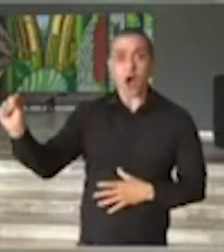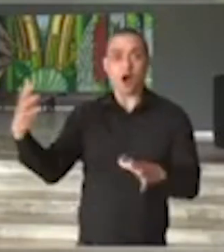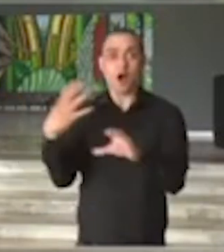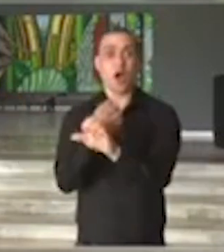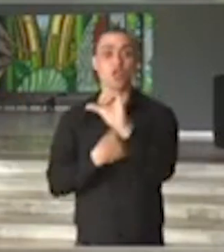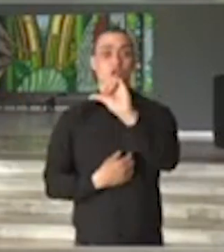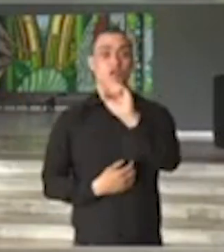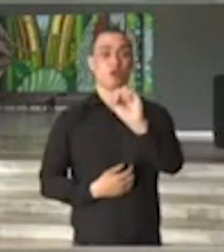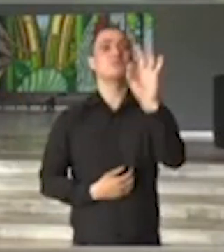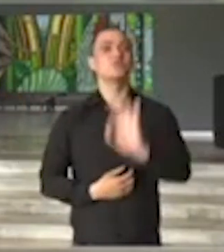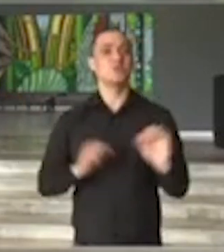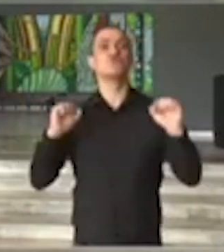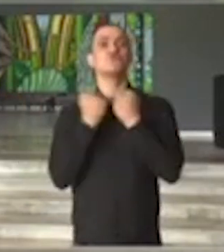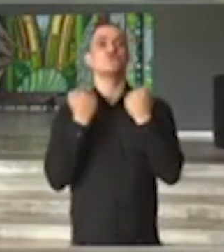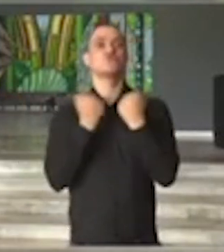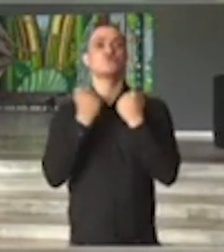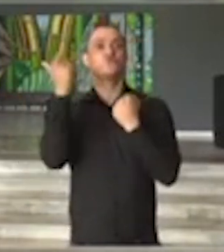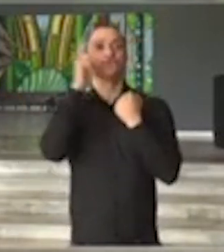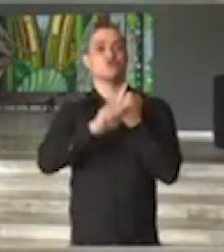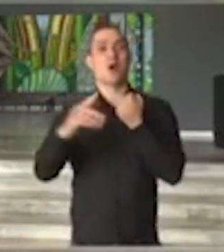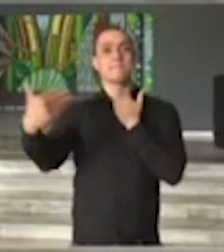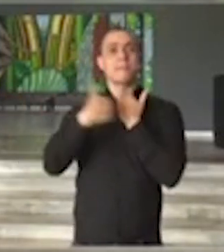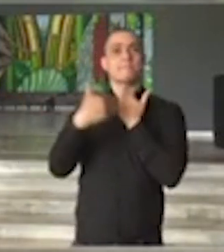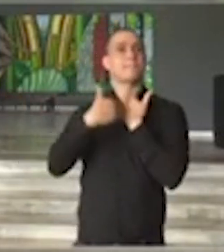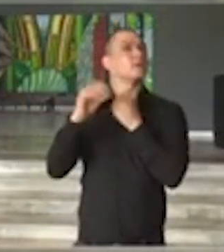que foram lá testadas.